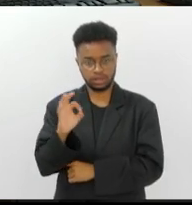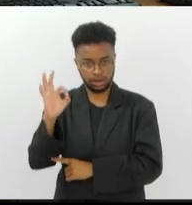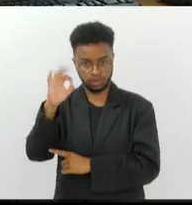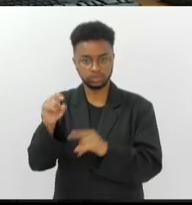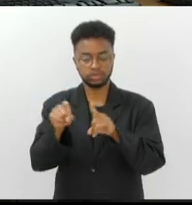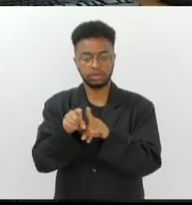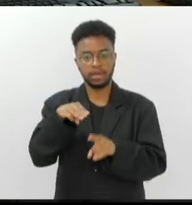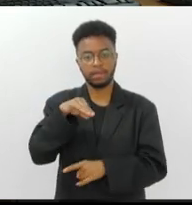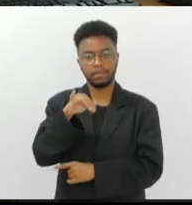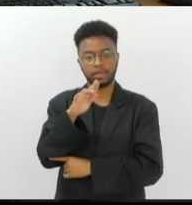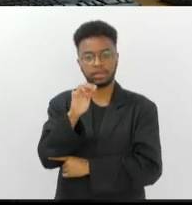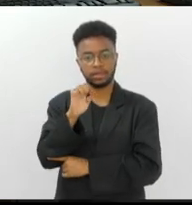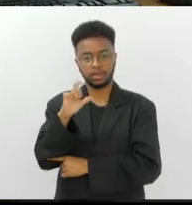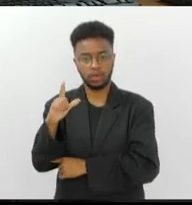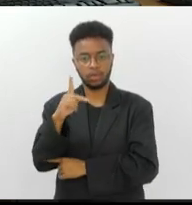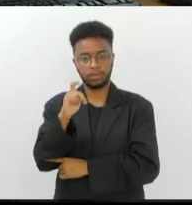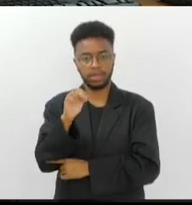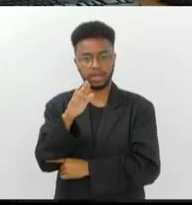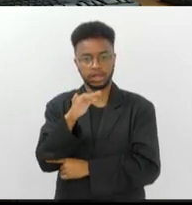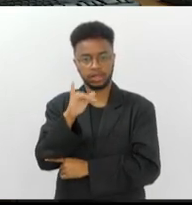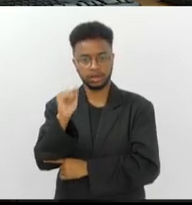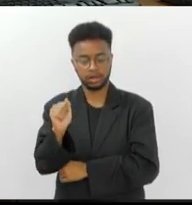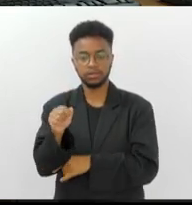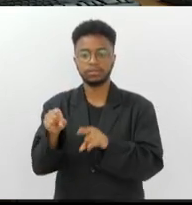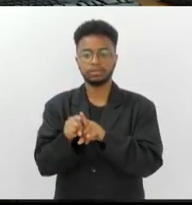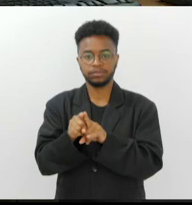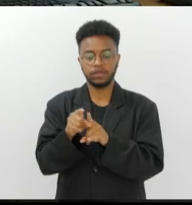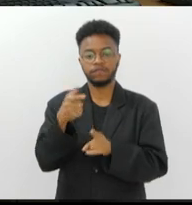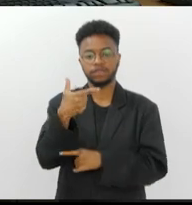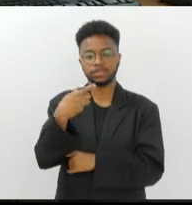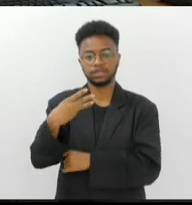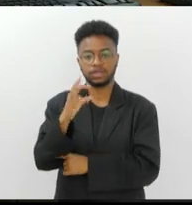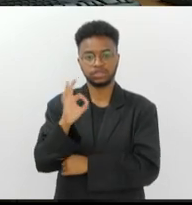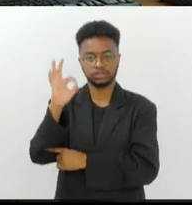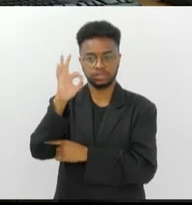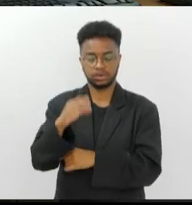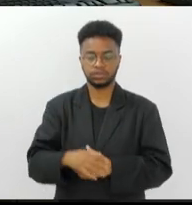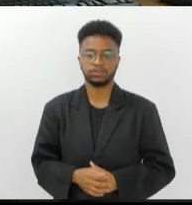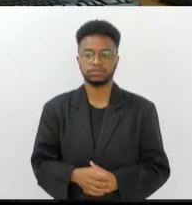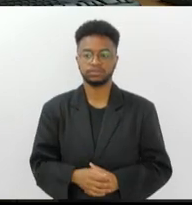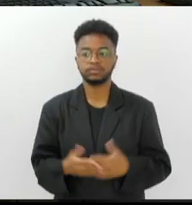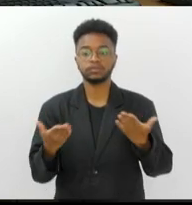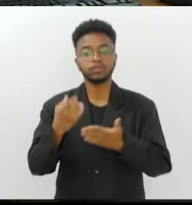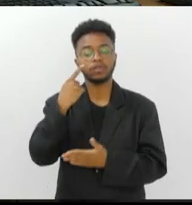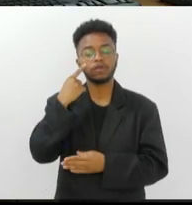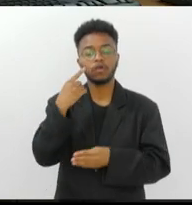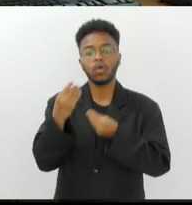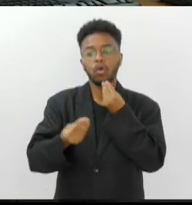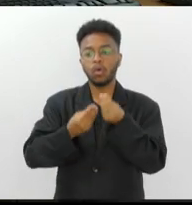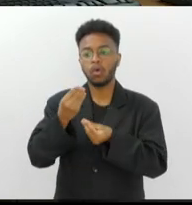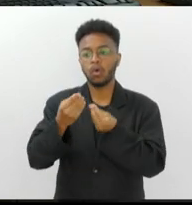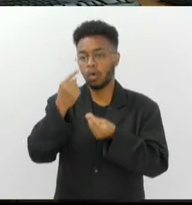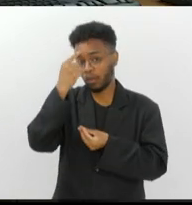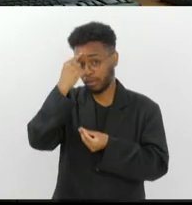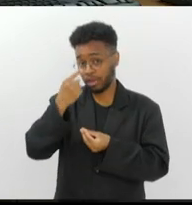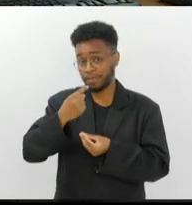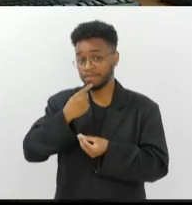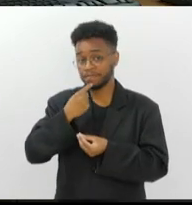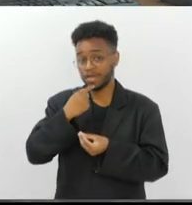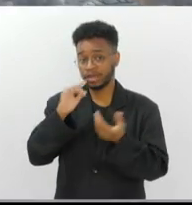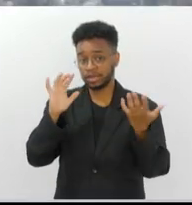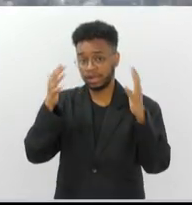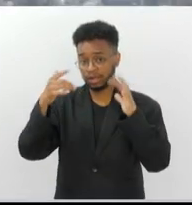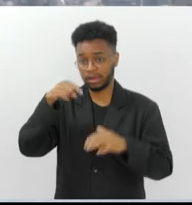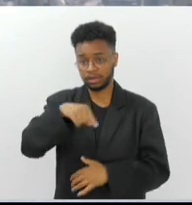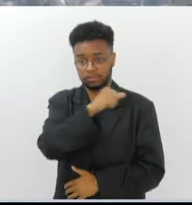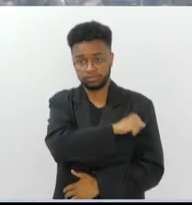também nublado, e Miguel Pereira também nublado, 23 graus. Vamos ver agora imagens de como está o tempo